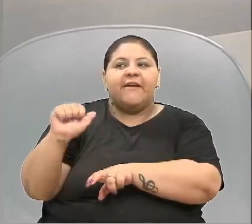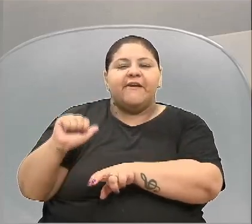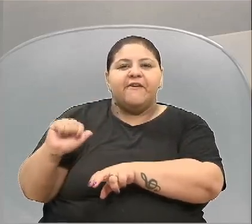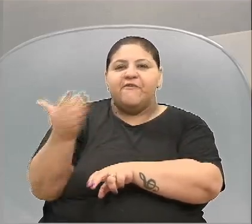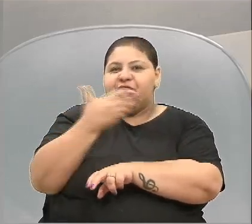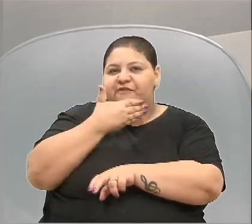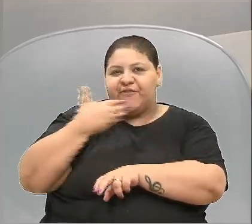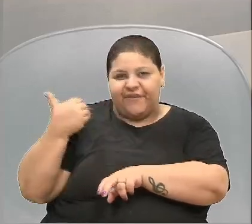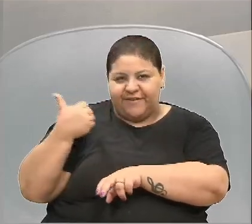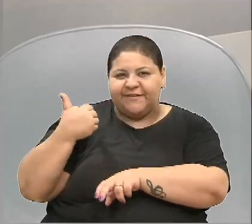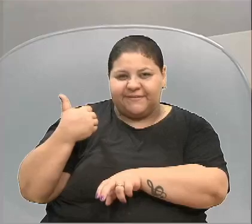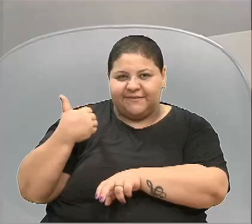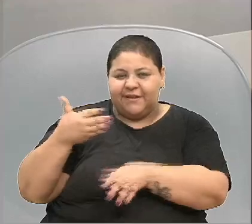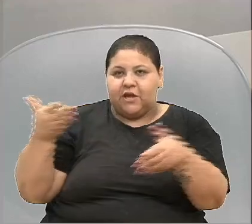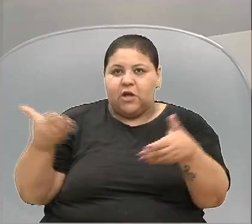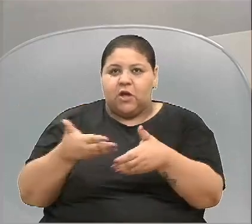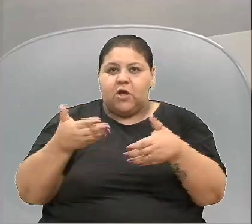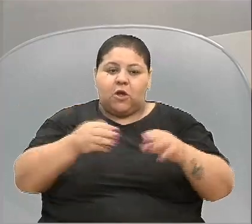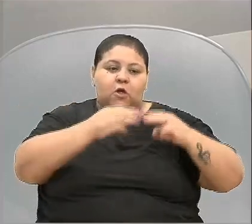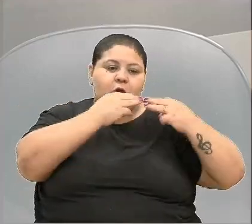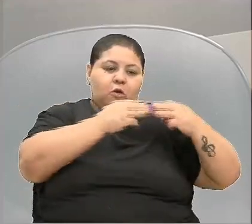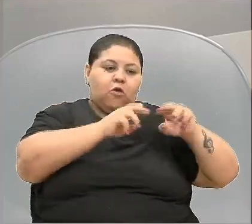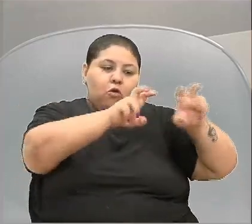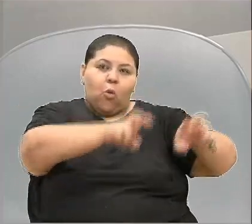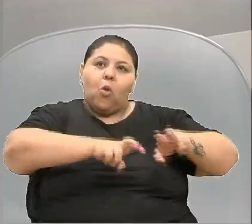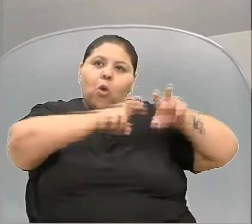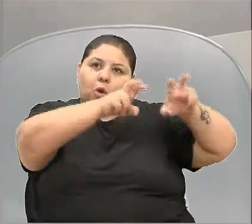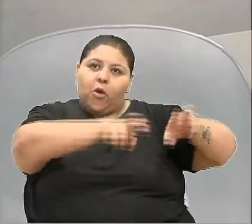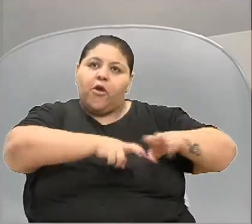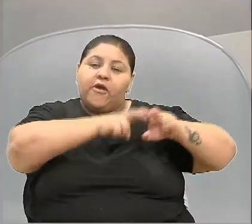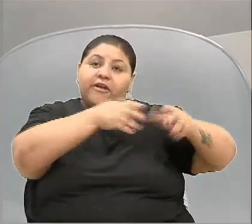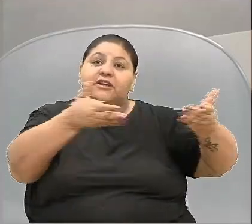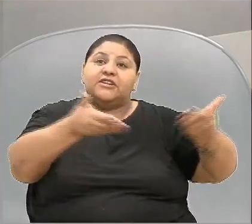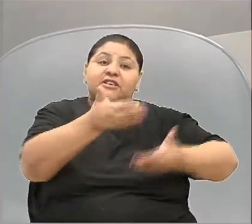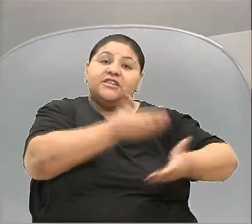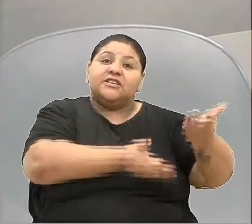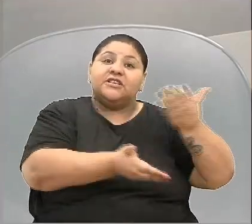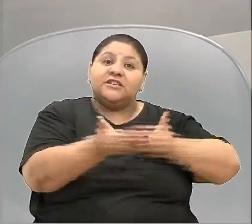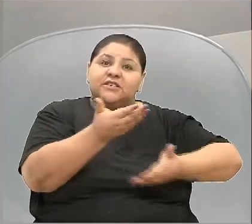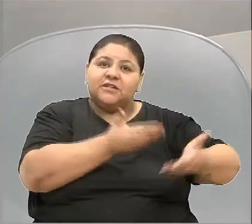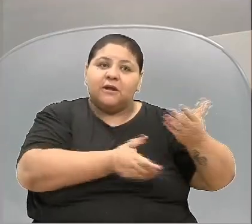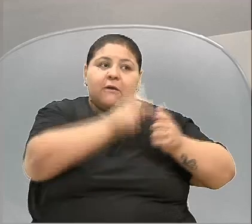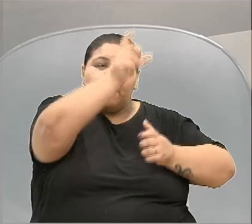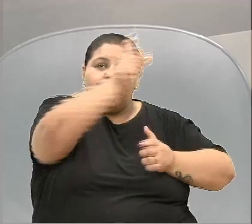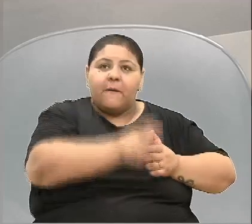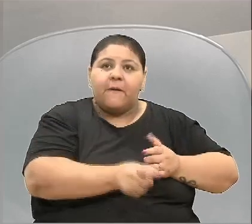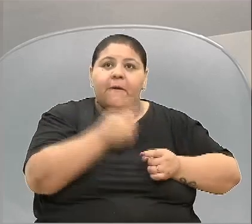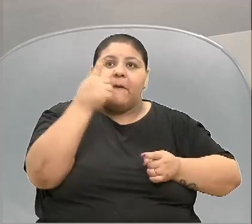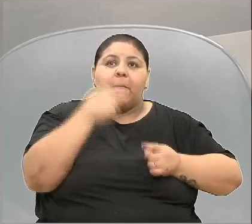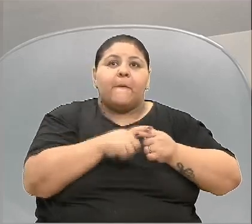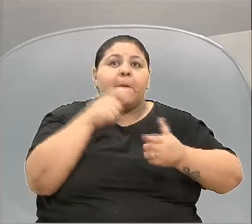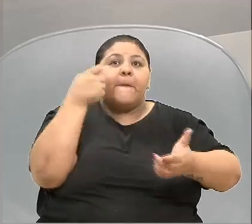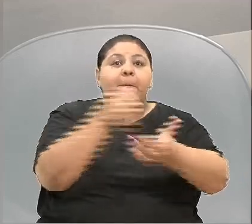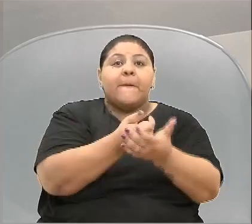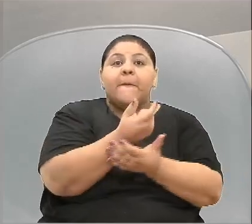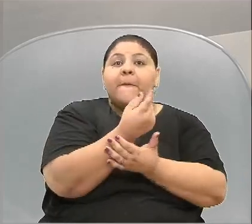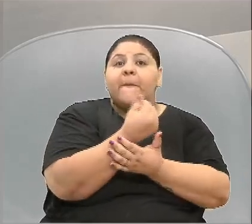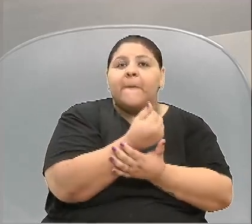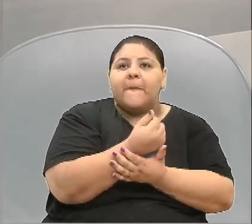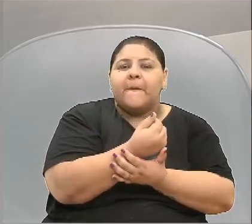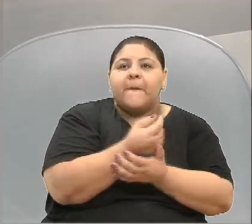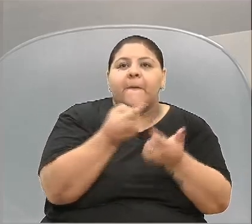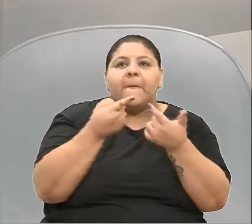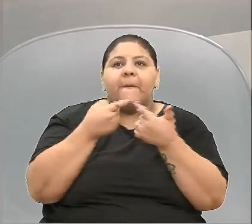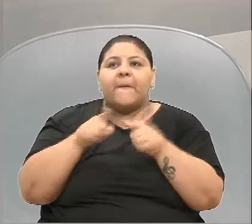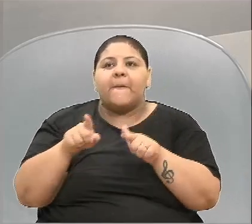Hoje, quando um trator vai lavrar lá na propriedade, sim, já atendeu até um chacreiro, porque ele paga lá um valor suficiente, mas na